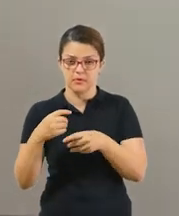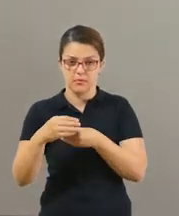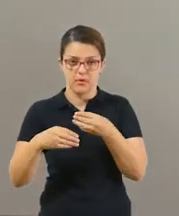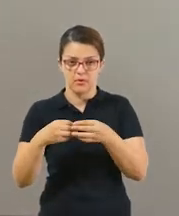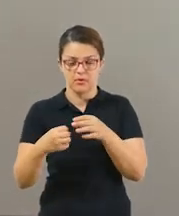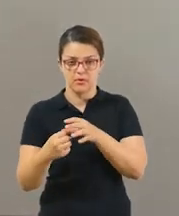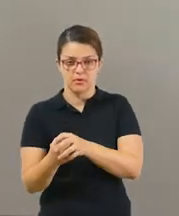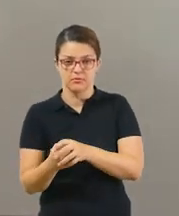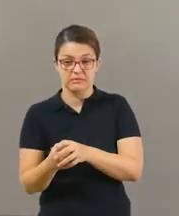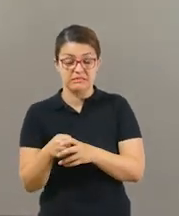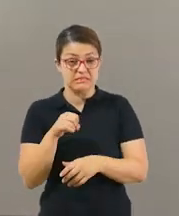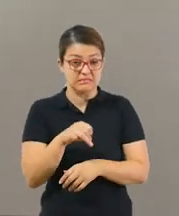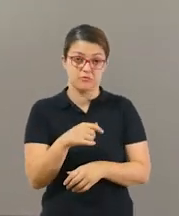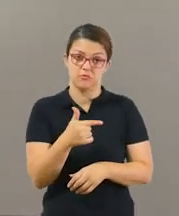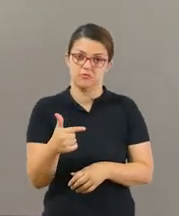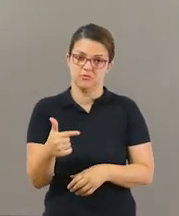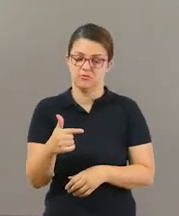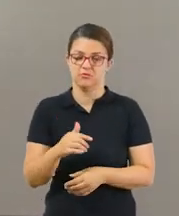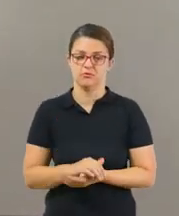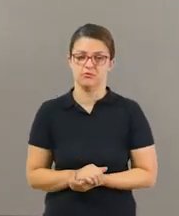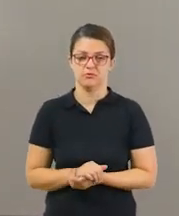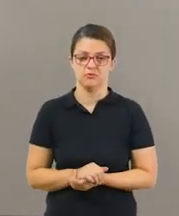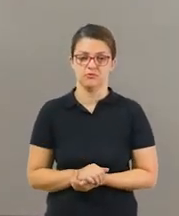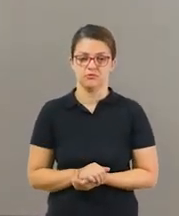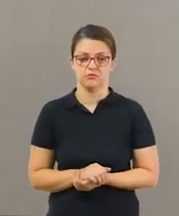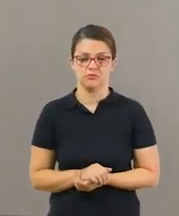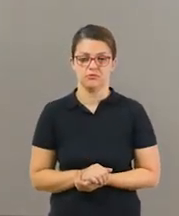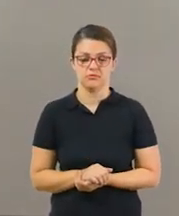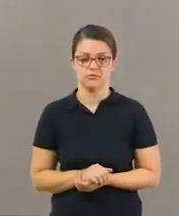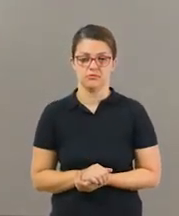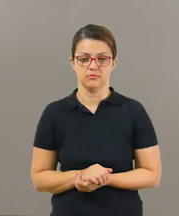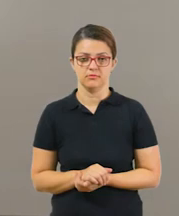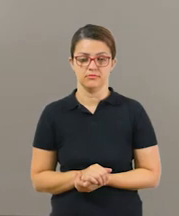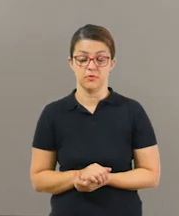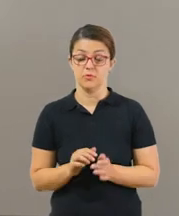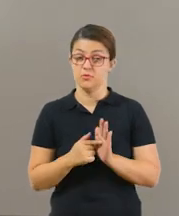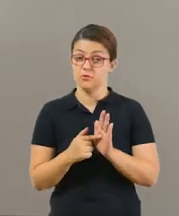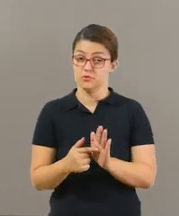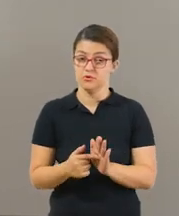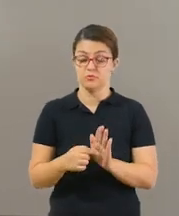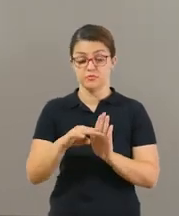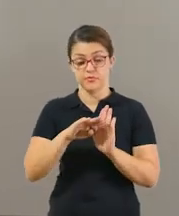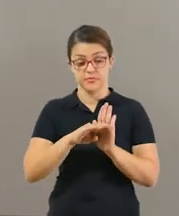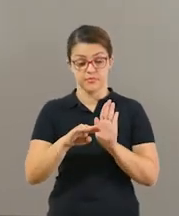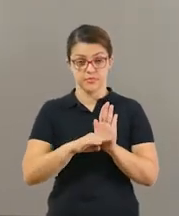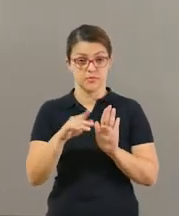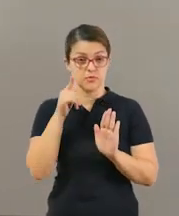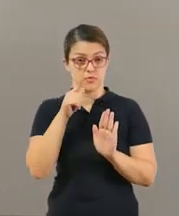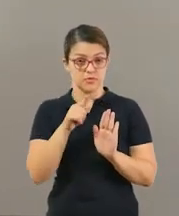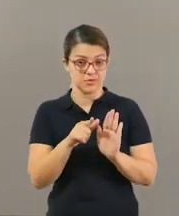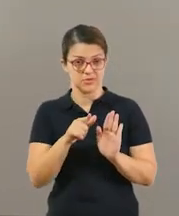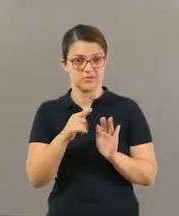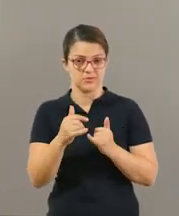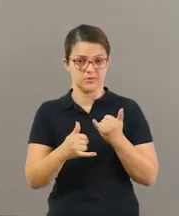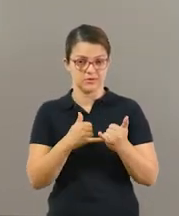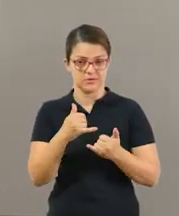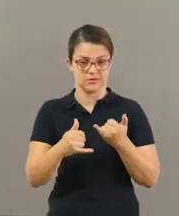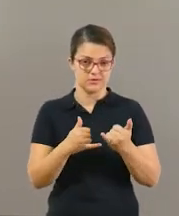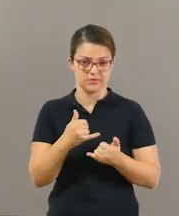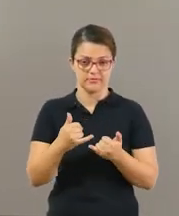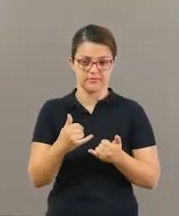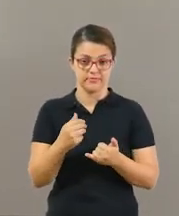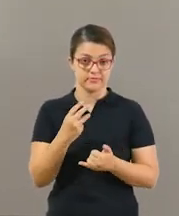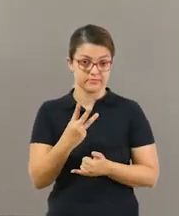meia, caso você não tenha essas opções que a gente sugeriu, tá bom? Eu vou mostrar para vocês algumas etapas para a gente conseguir fazer